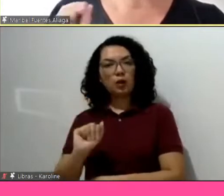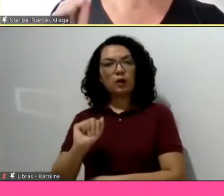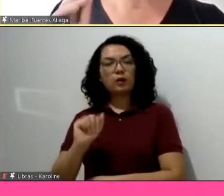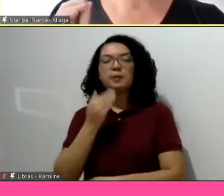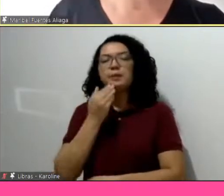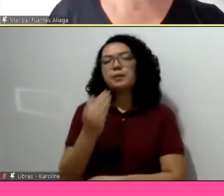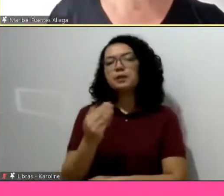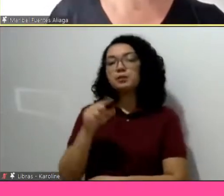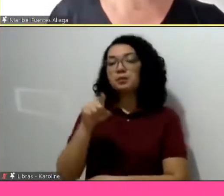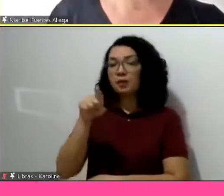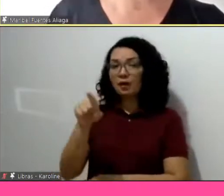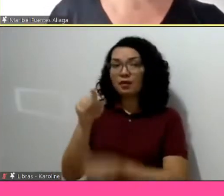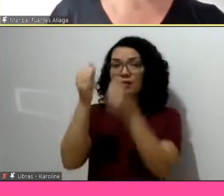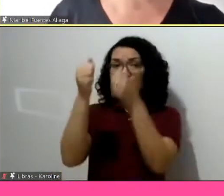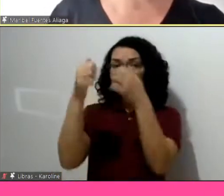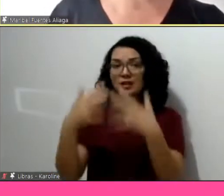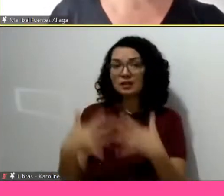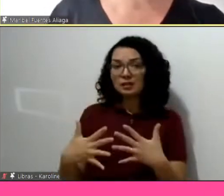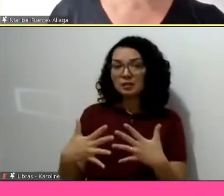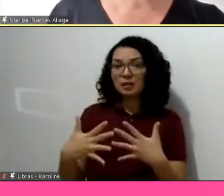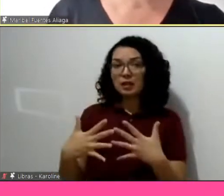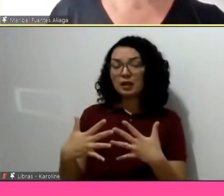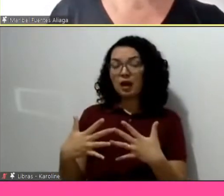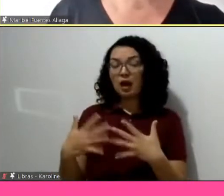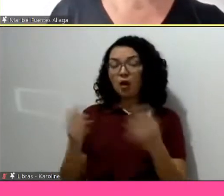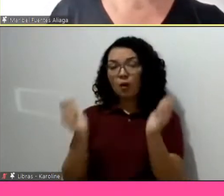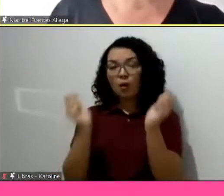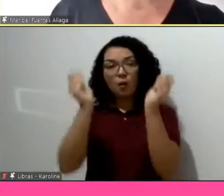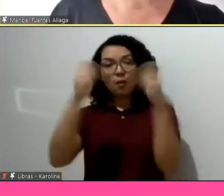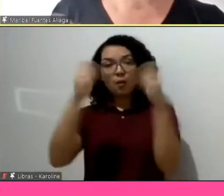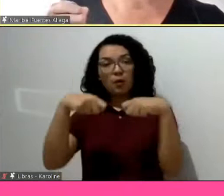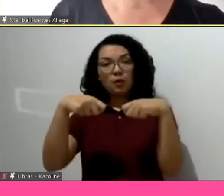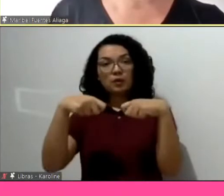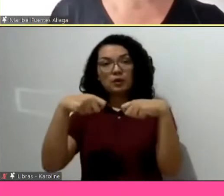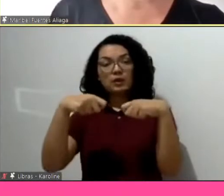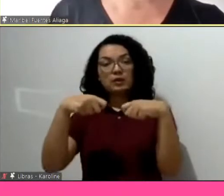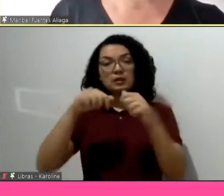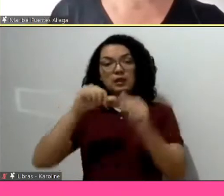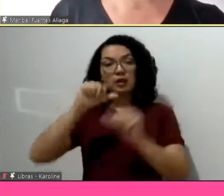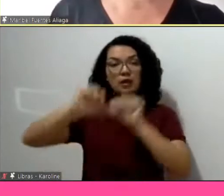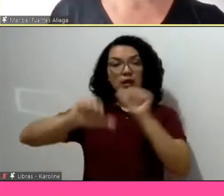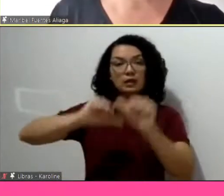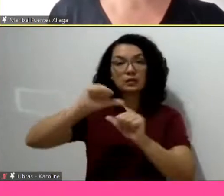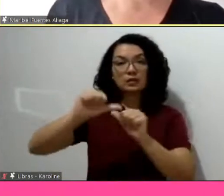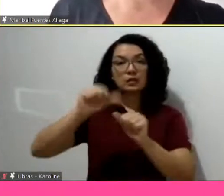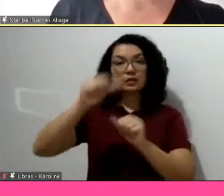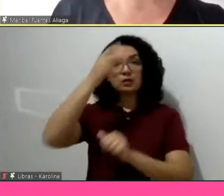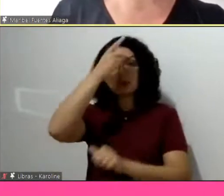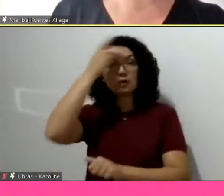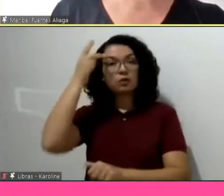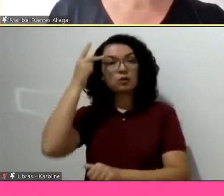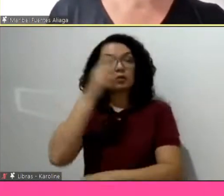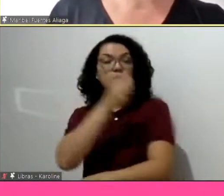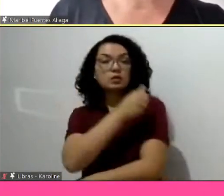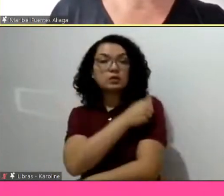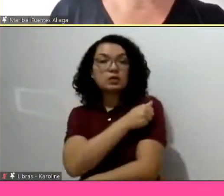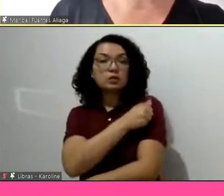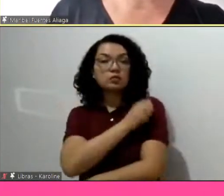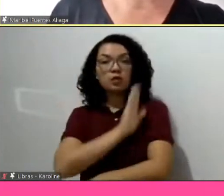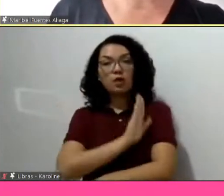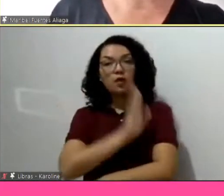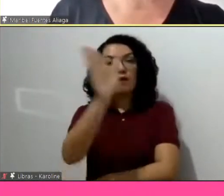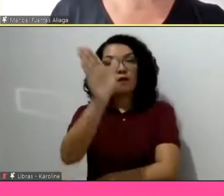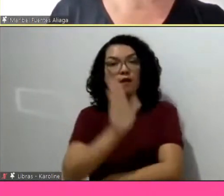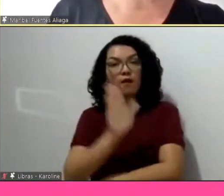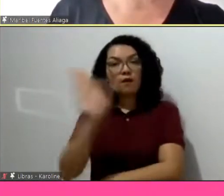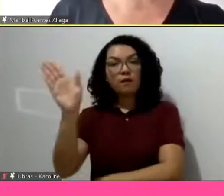mais sobre a potência e a transformação dos estudantes que vão aos Estados Unidos e ou França para fazer